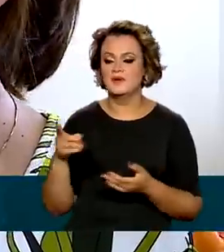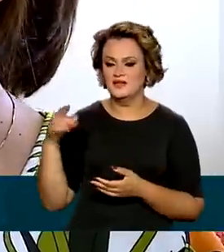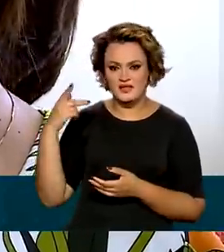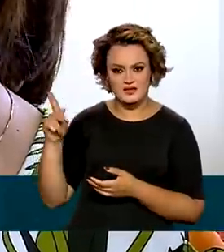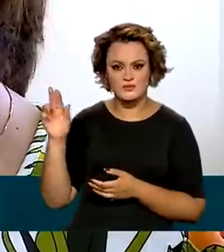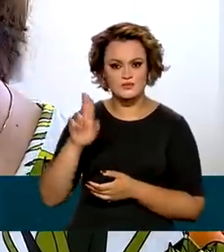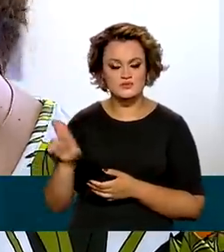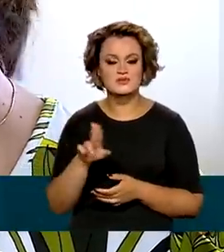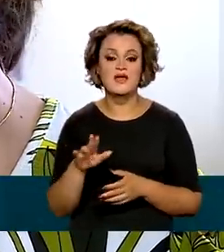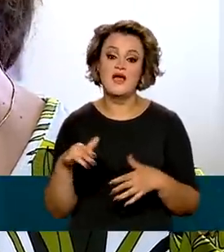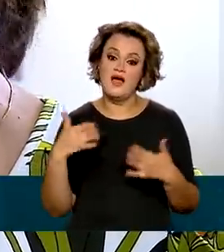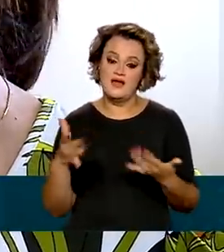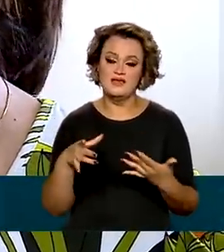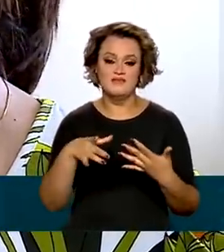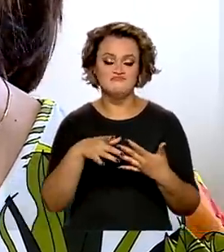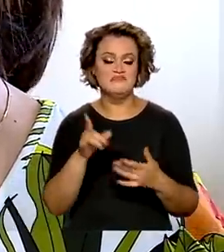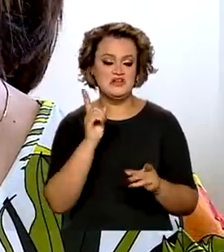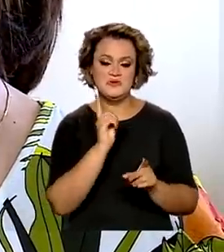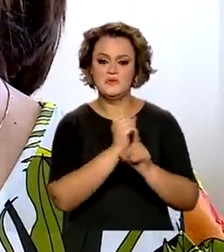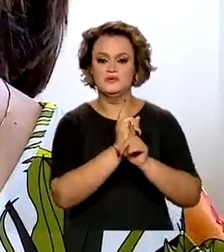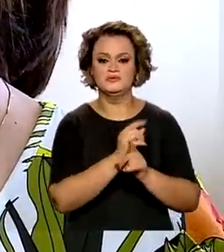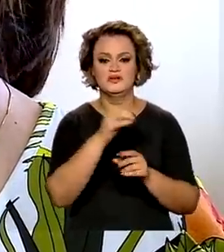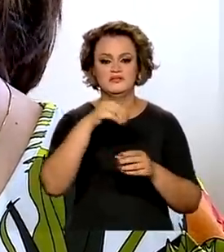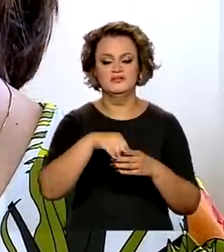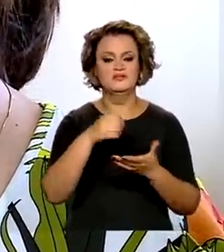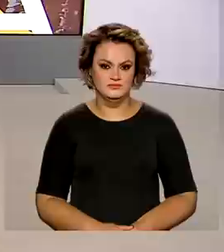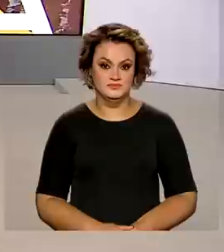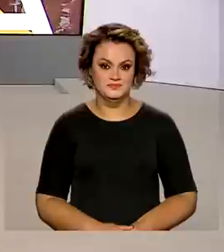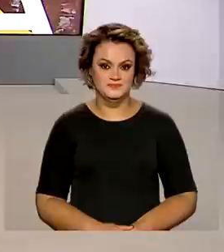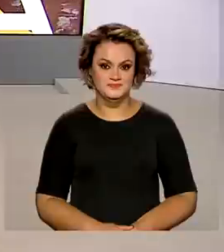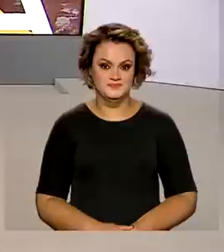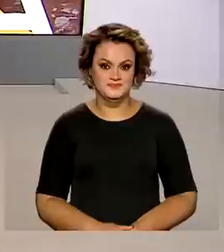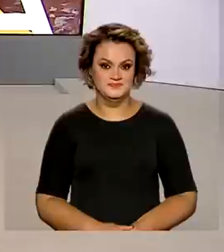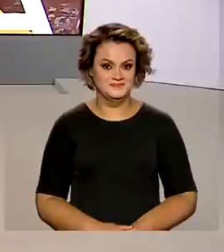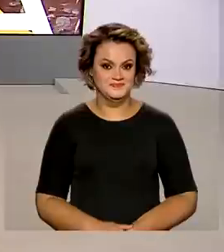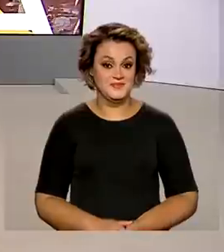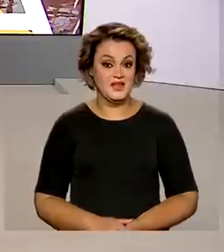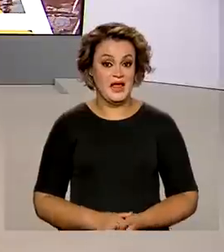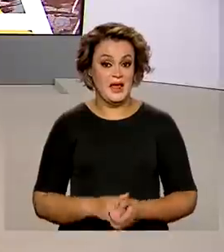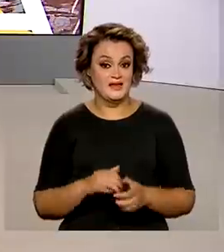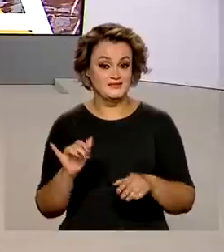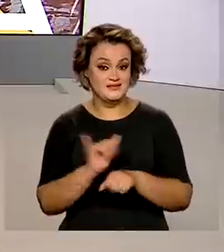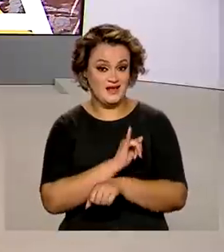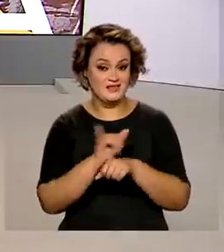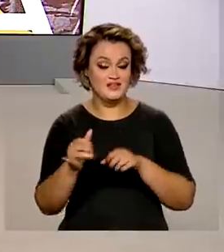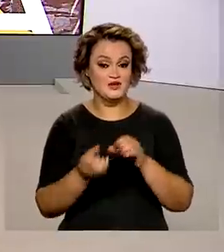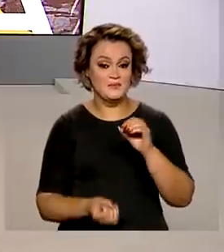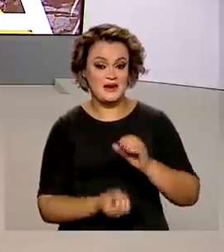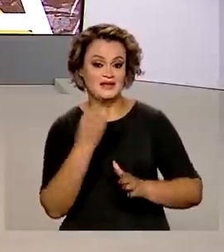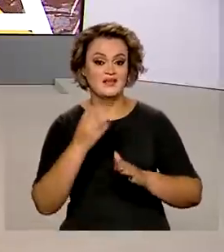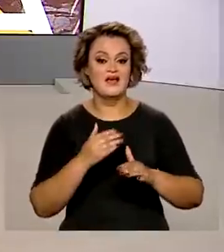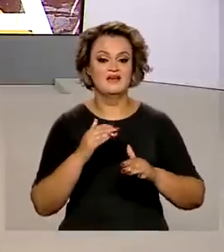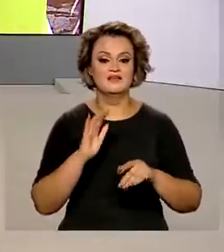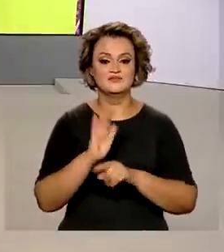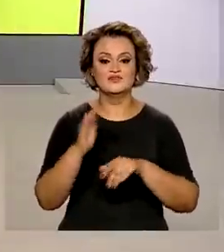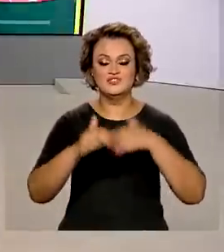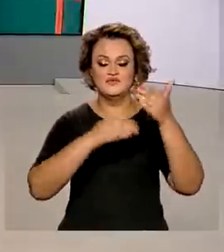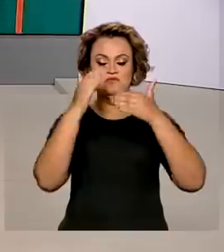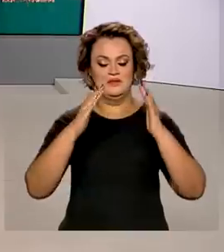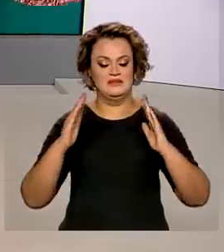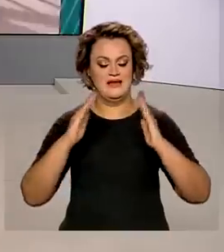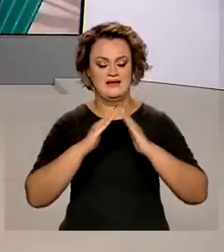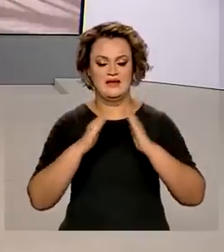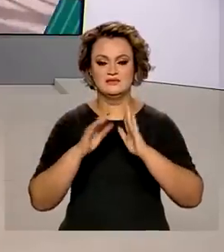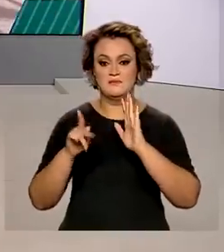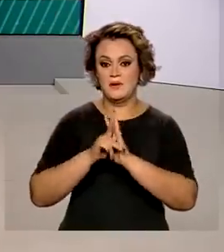usuário. E aí, esse método é disponível dentro da farmácia básica. A metodologia para a implantação e o desenvolvimento da casa da